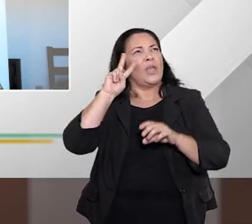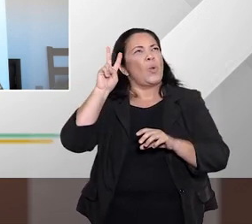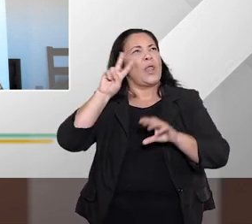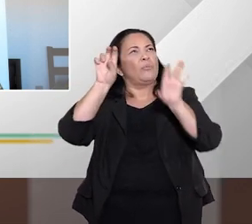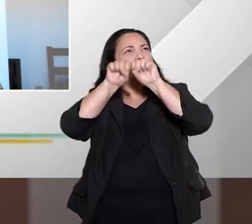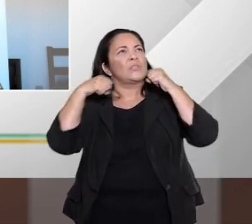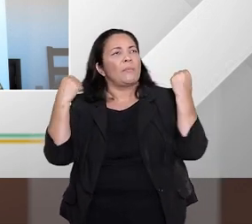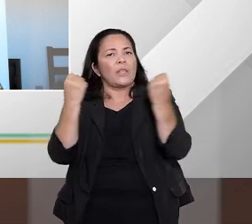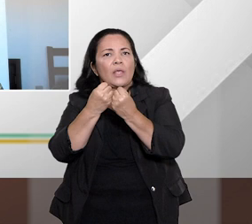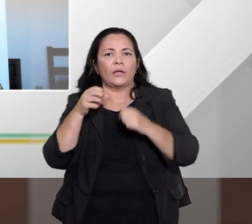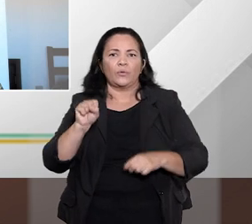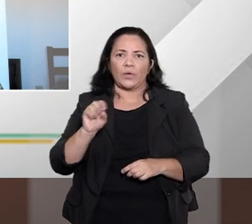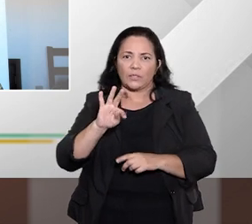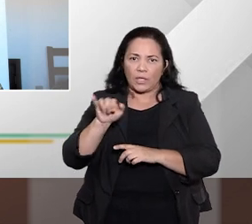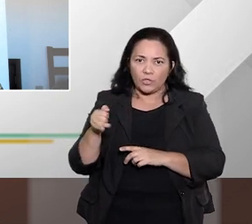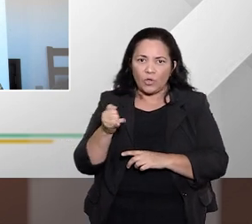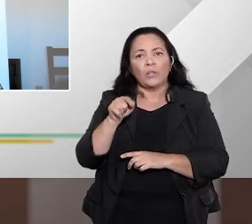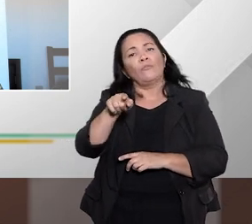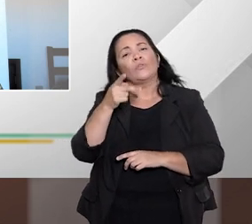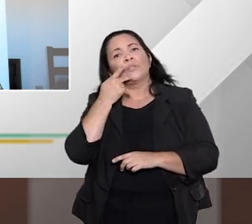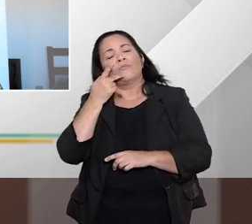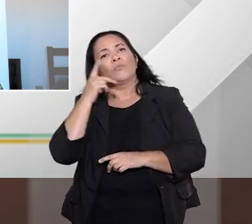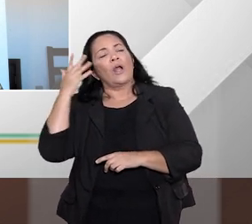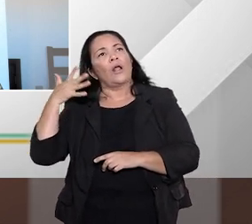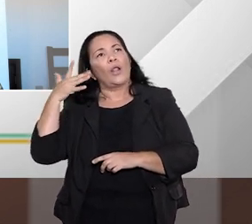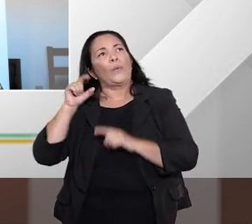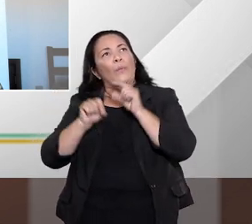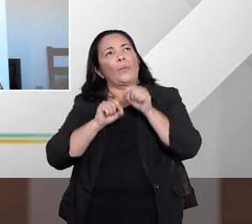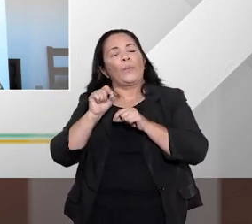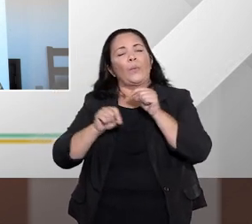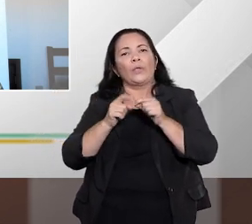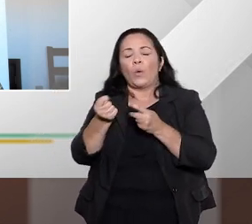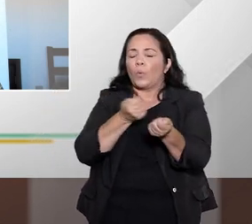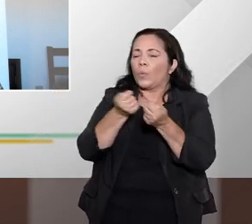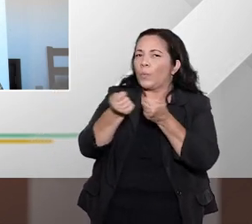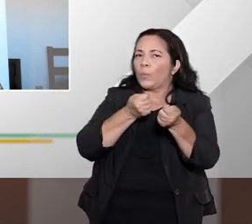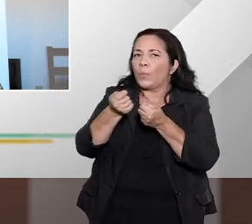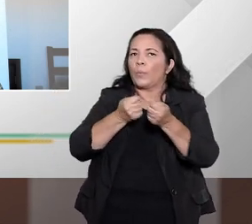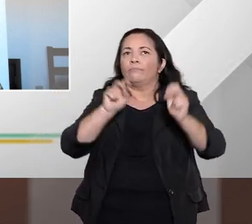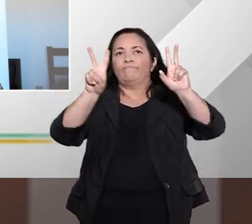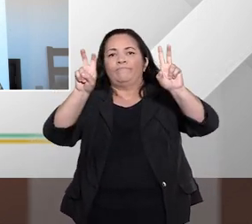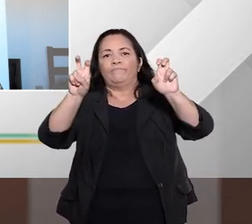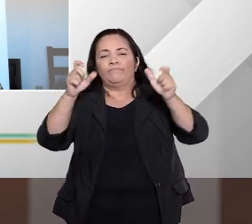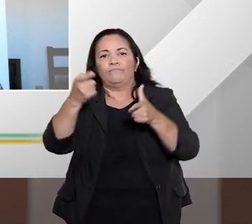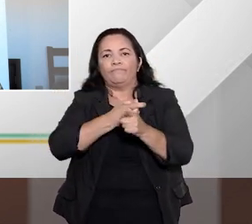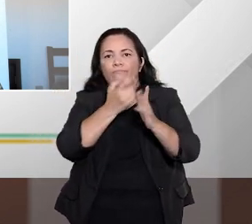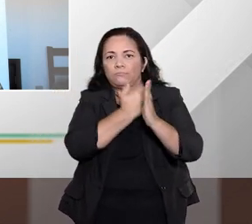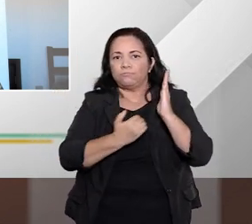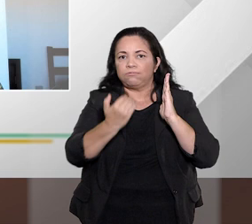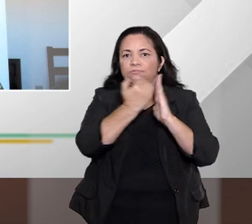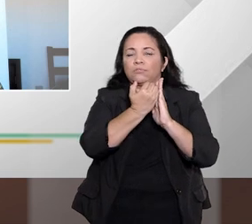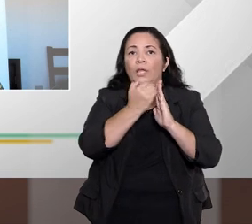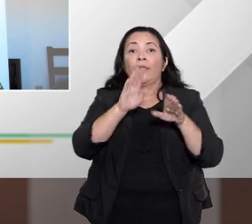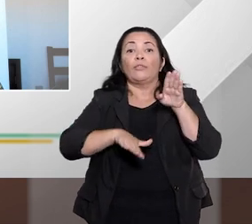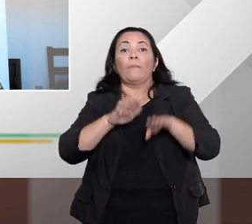realizado aqui no STJ sobre esse tema, que o controle do superendividamento no Brasil depende de uma mudança na cultura